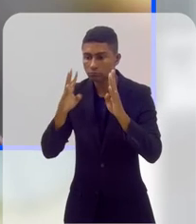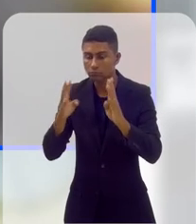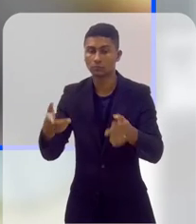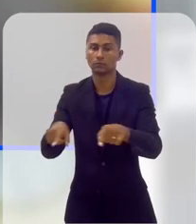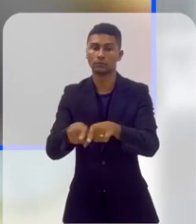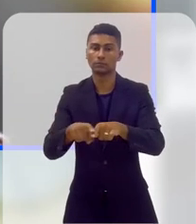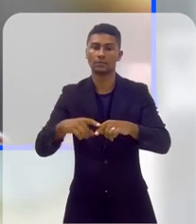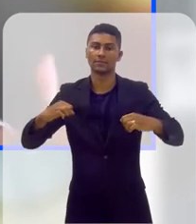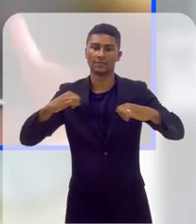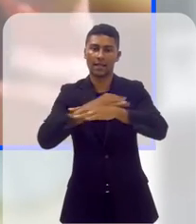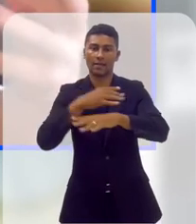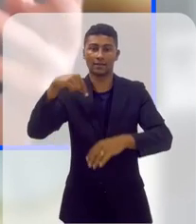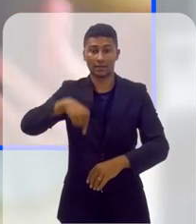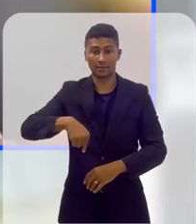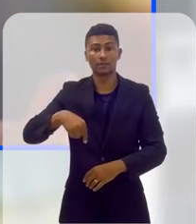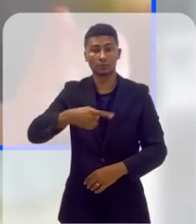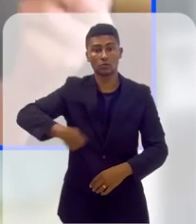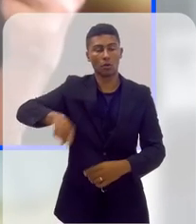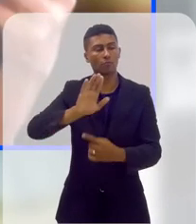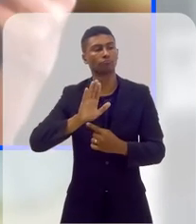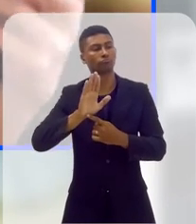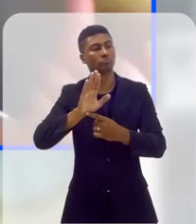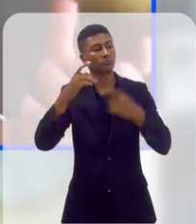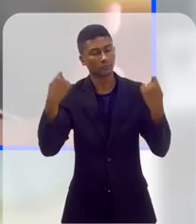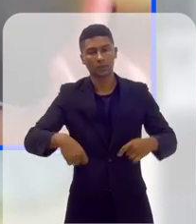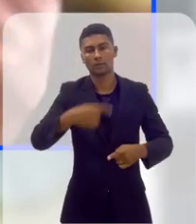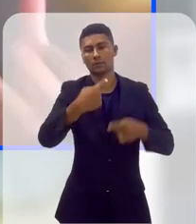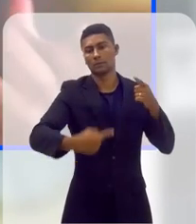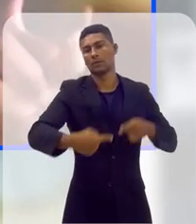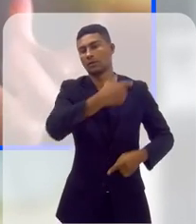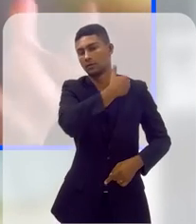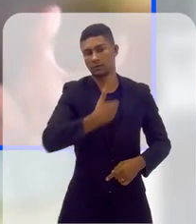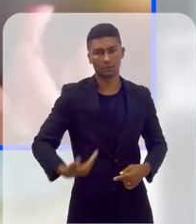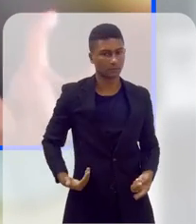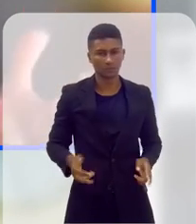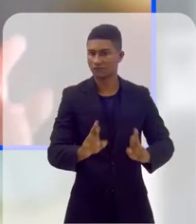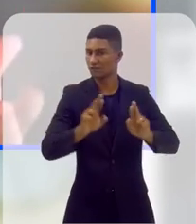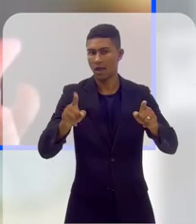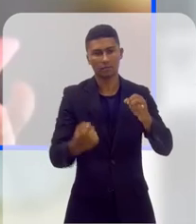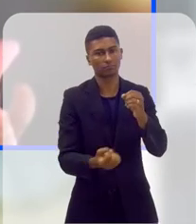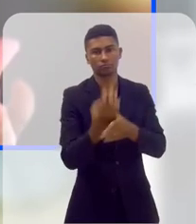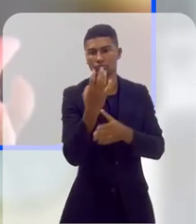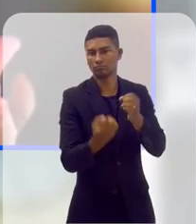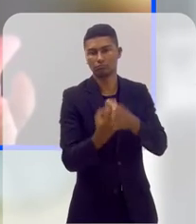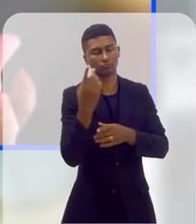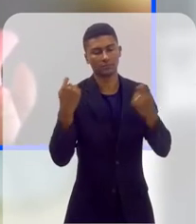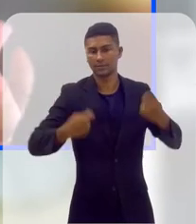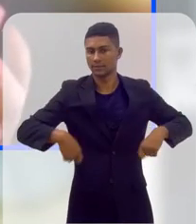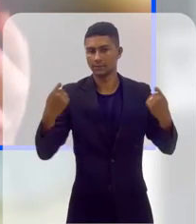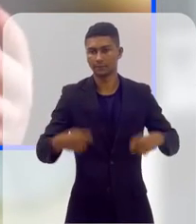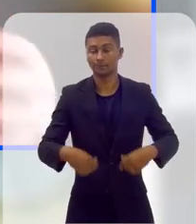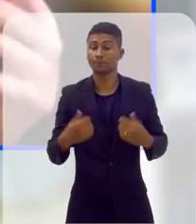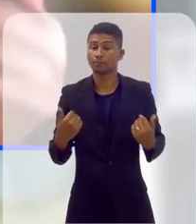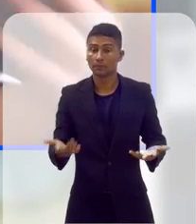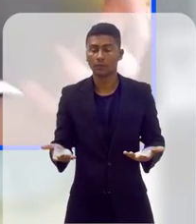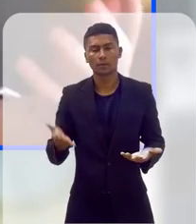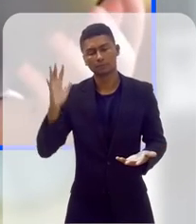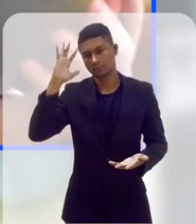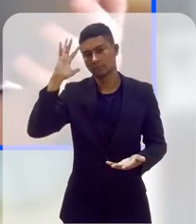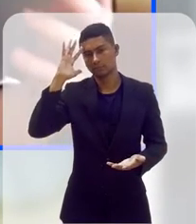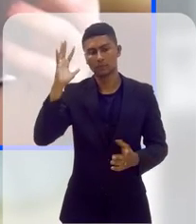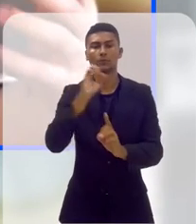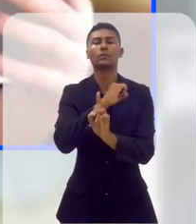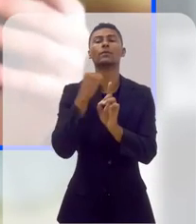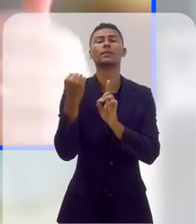como a sociedade é feita, os seus problemas, as suas questões. Então, a gente tem feito isso, como eu falei, desde 2014. Mas é nosso